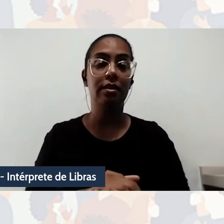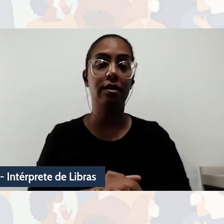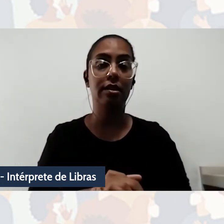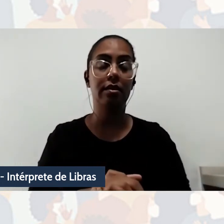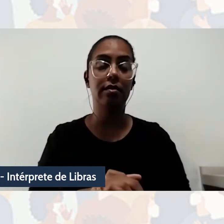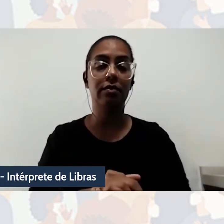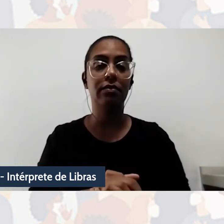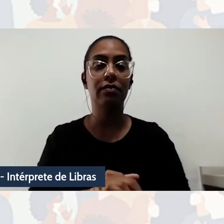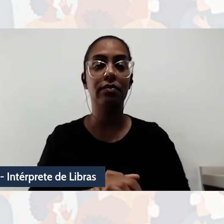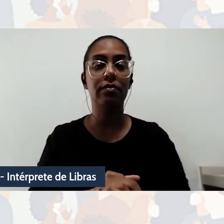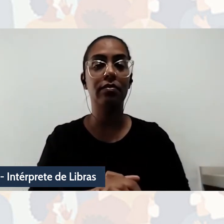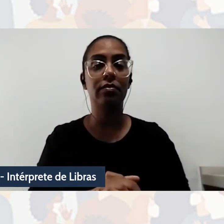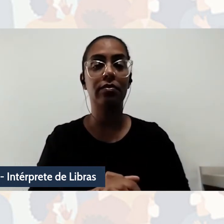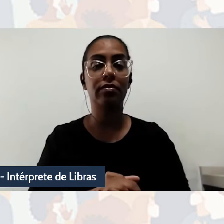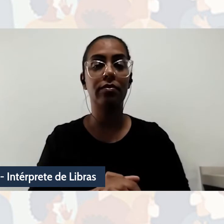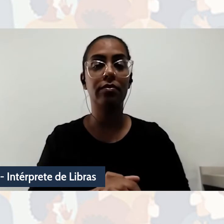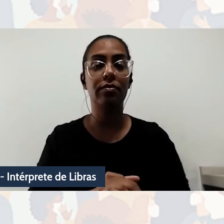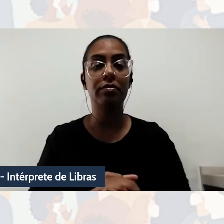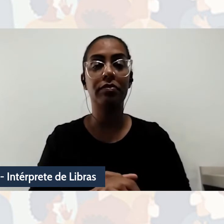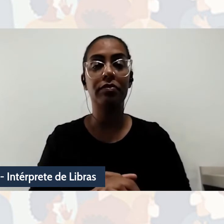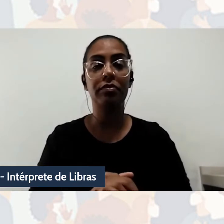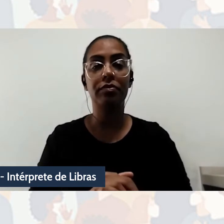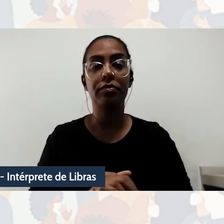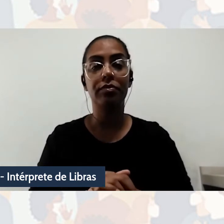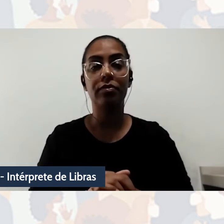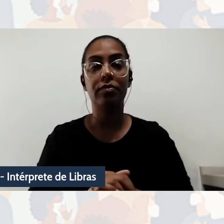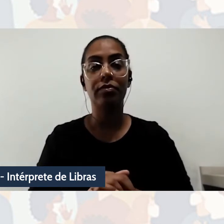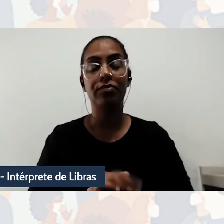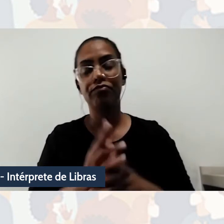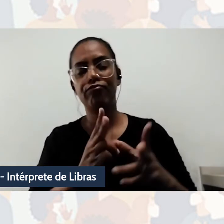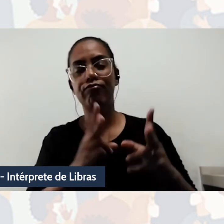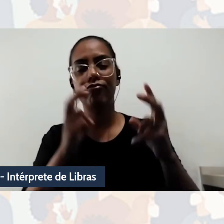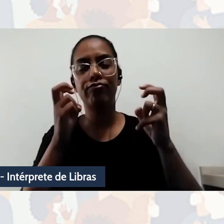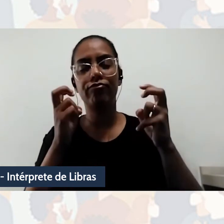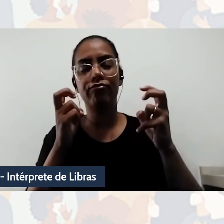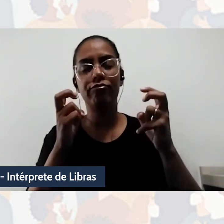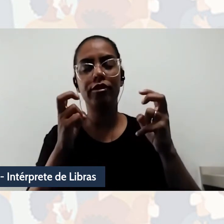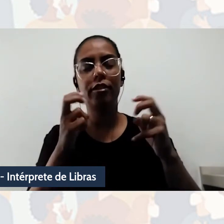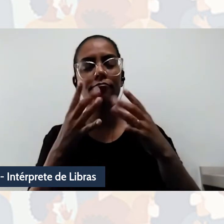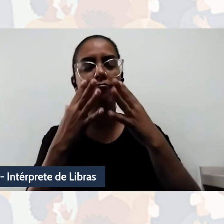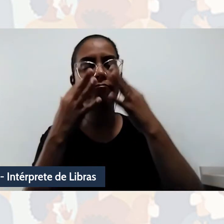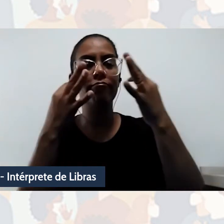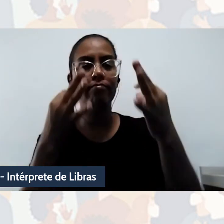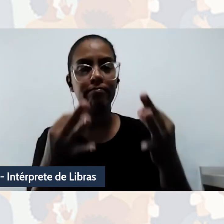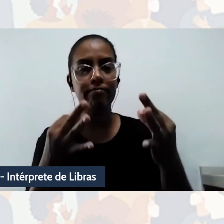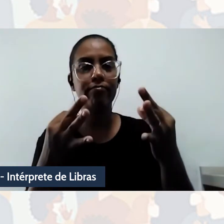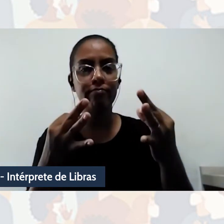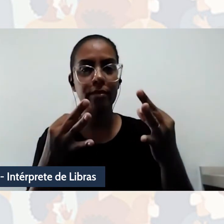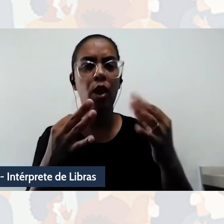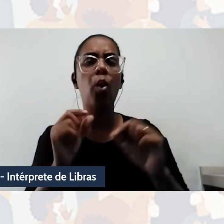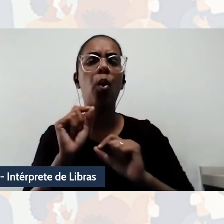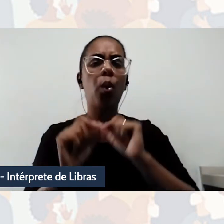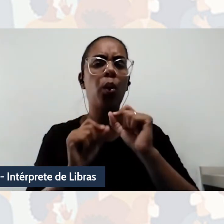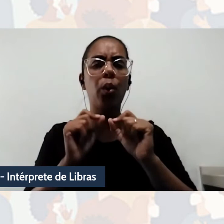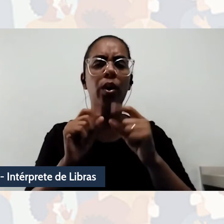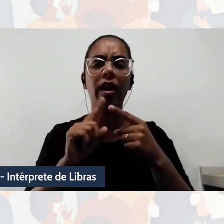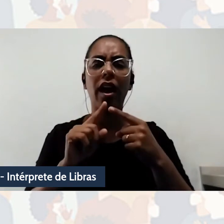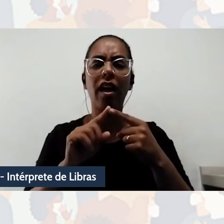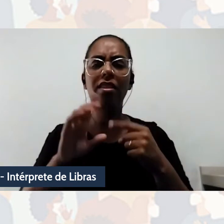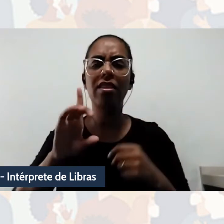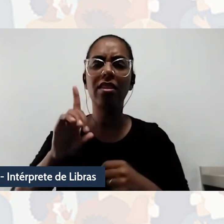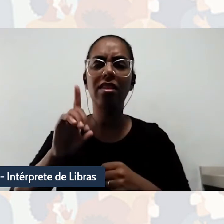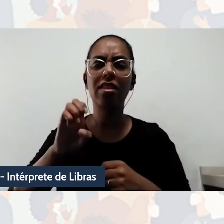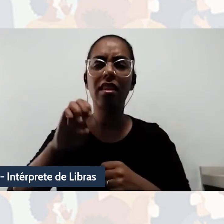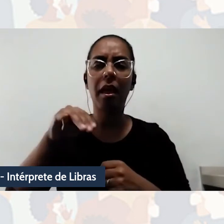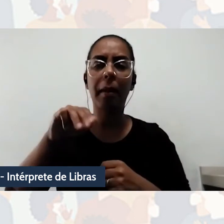ressaltando a necessidade de atentar e atender para a demanda demandada. O conceito de demanda demandada é uma coisa